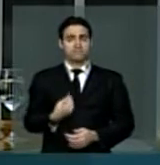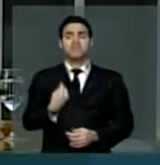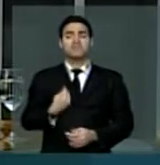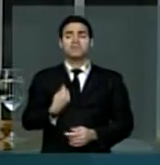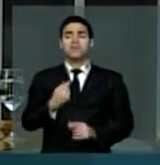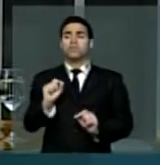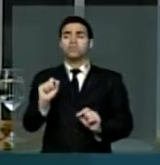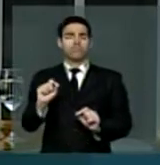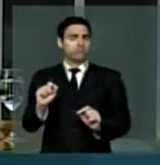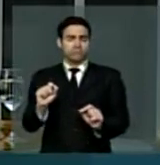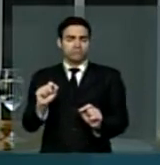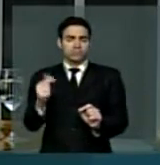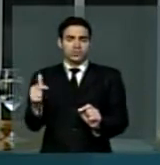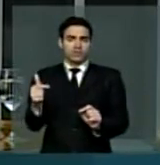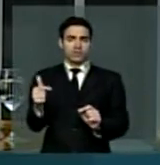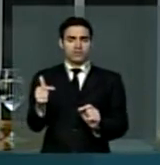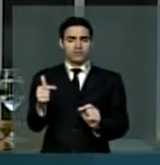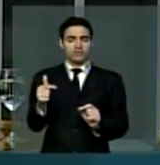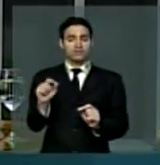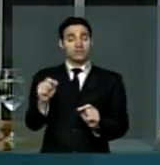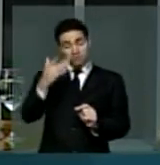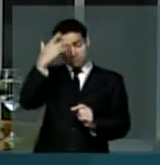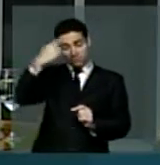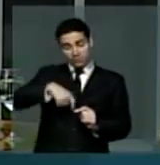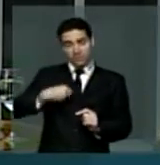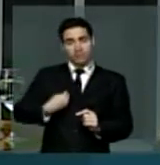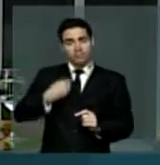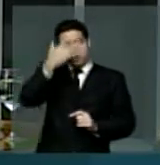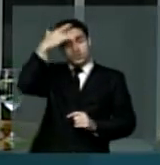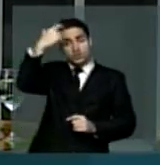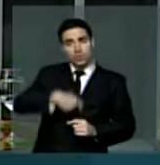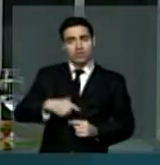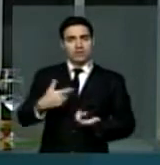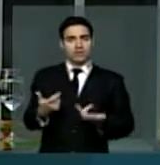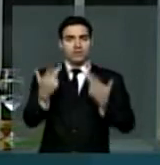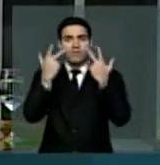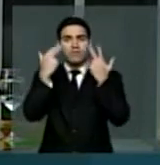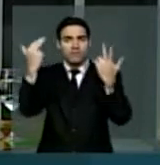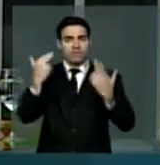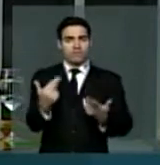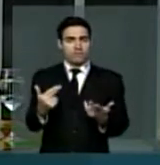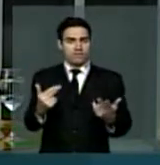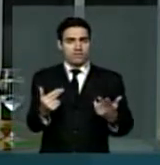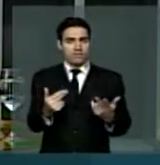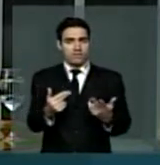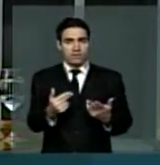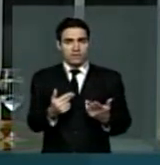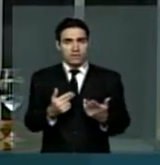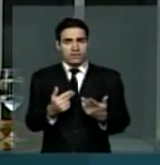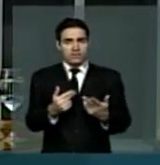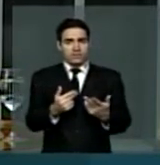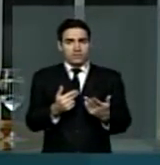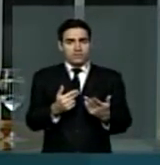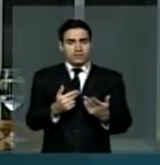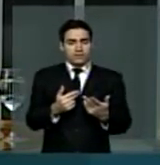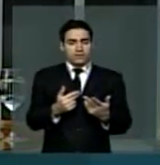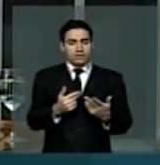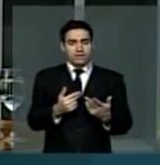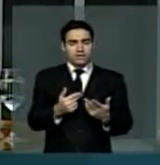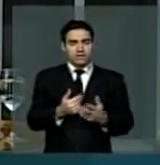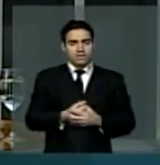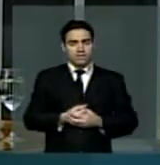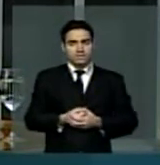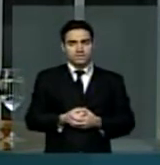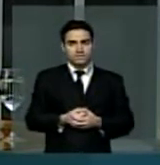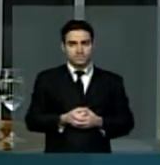ser gente, ser humano, ser aquilo que estou revelando aqui.